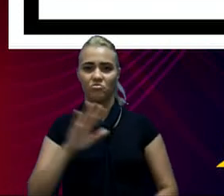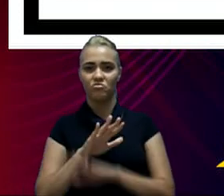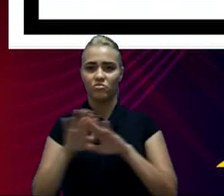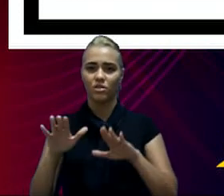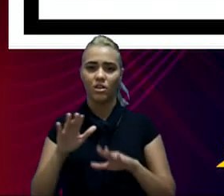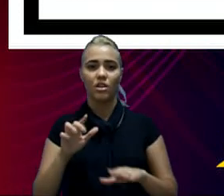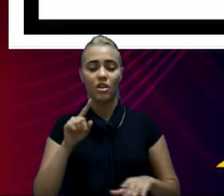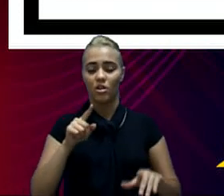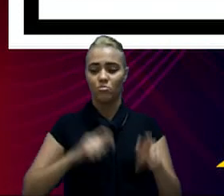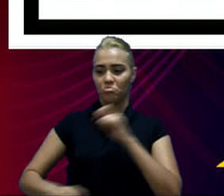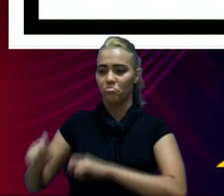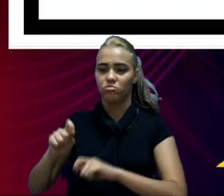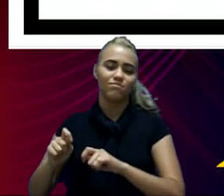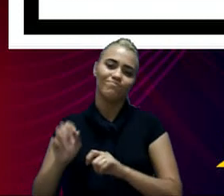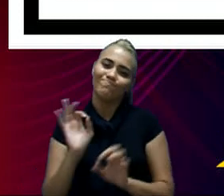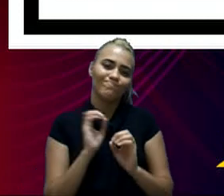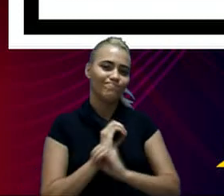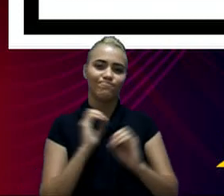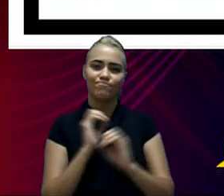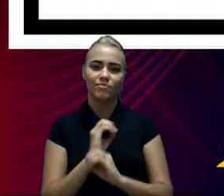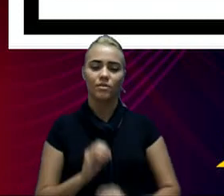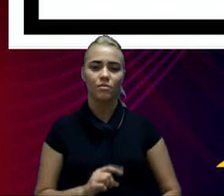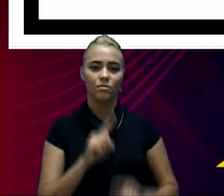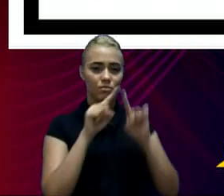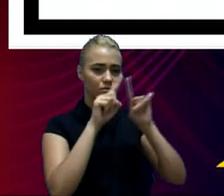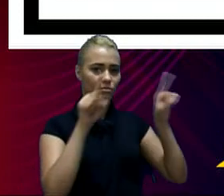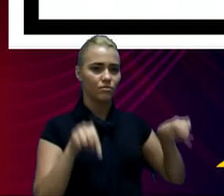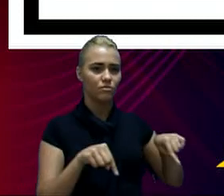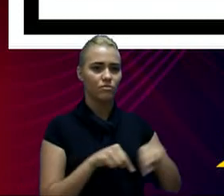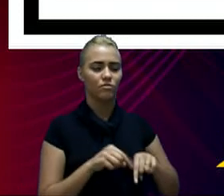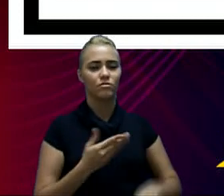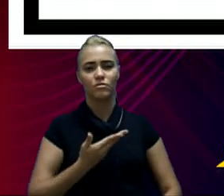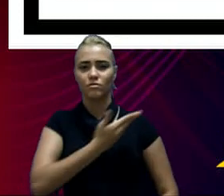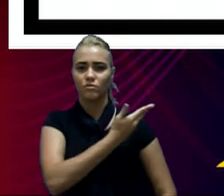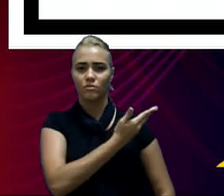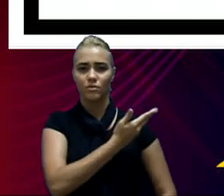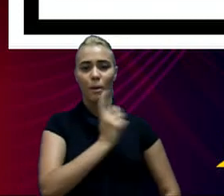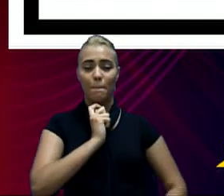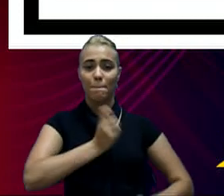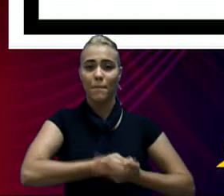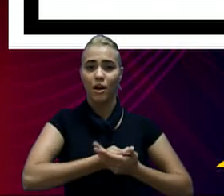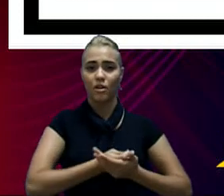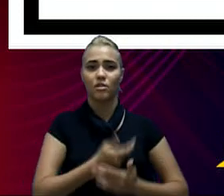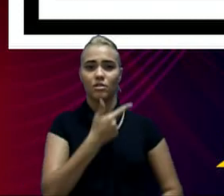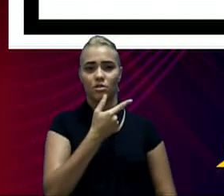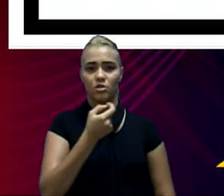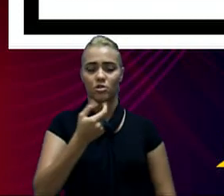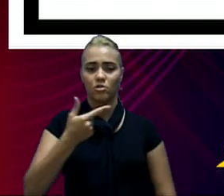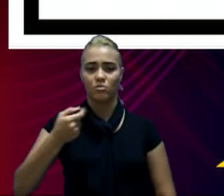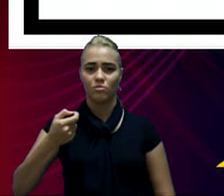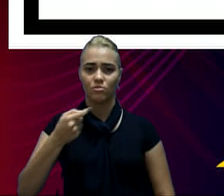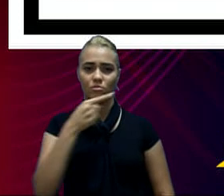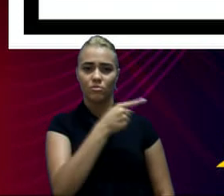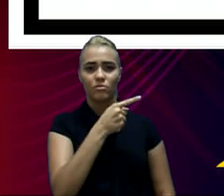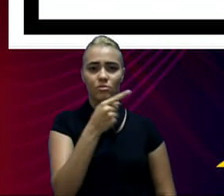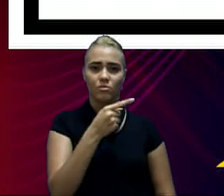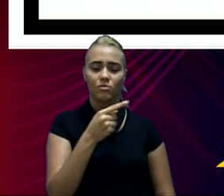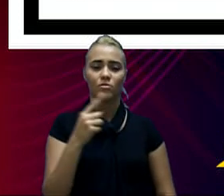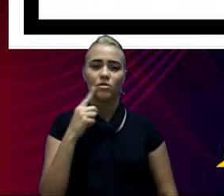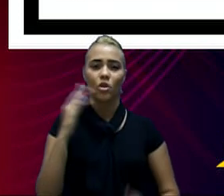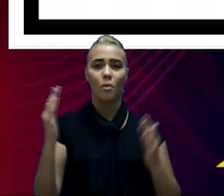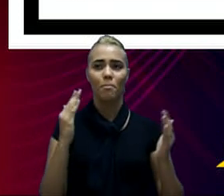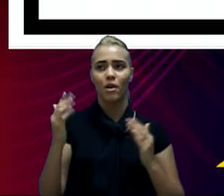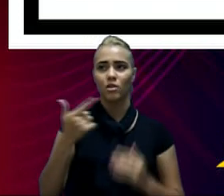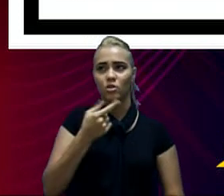Então, esse quadro demonstra um total de despesa primária paga no exercício de 2020, comparados com